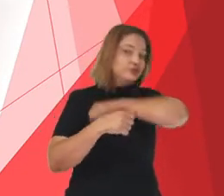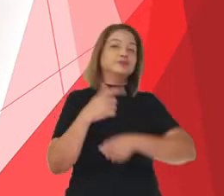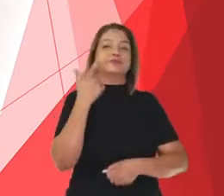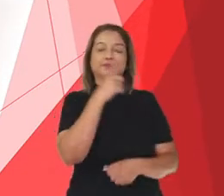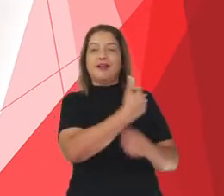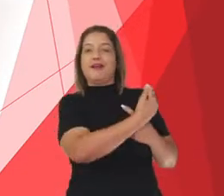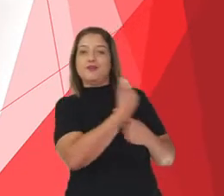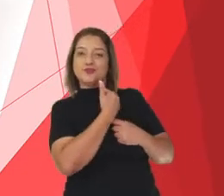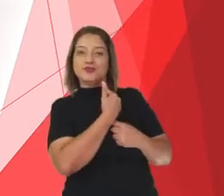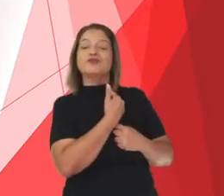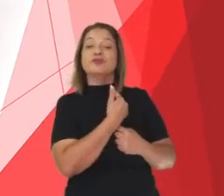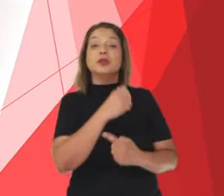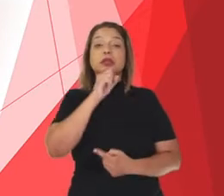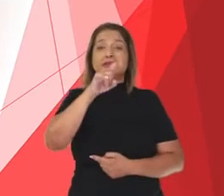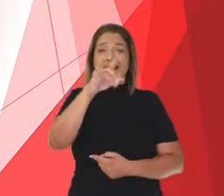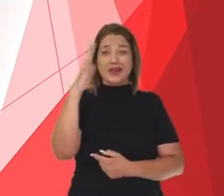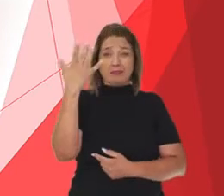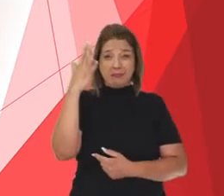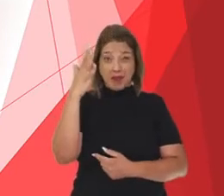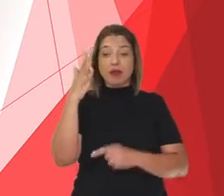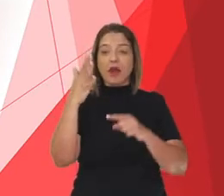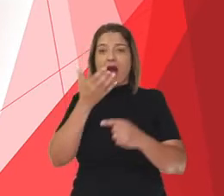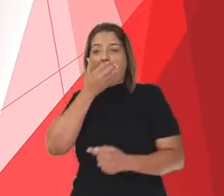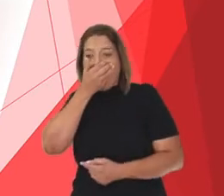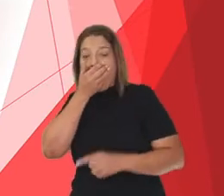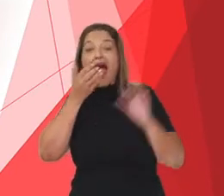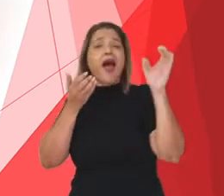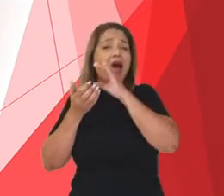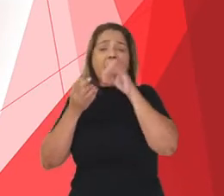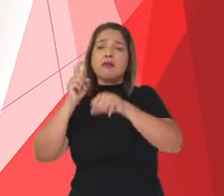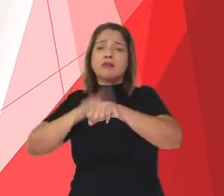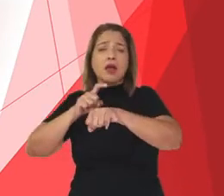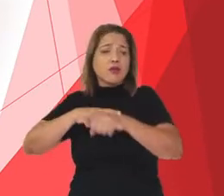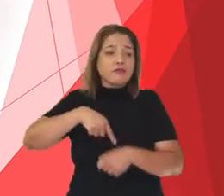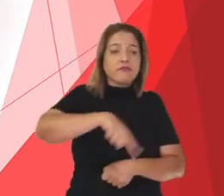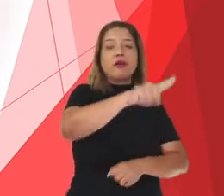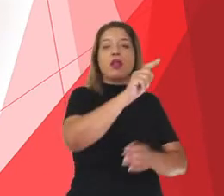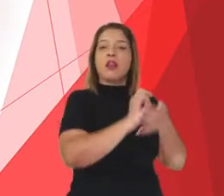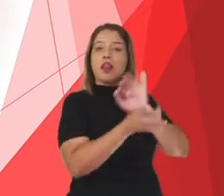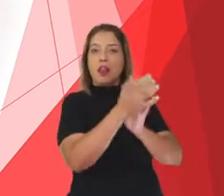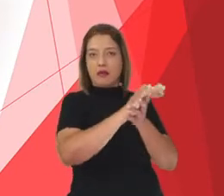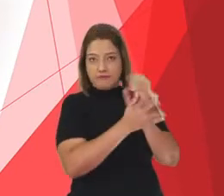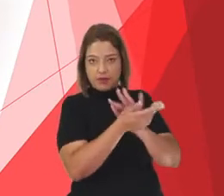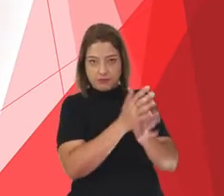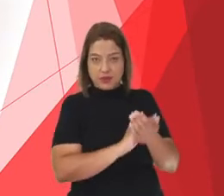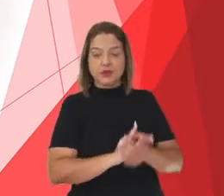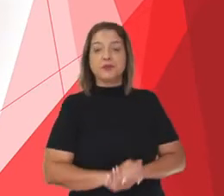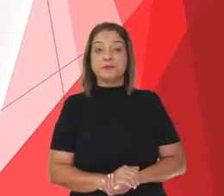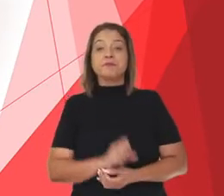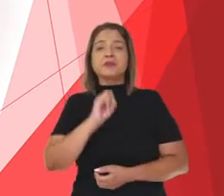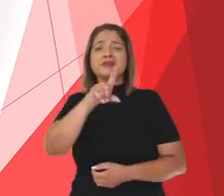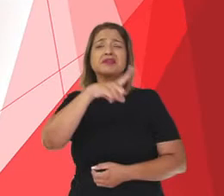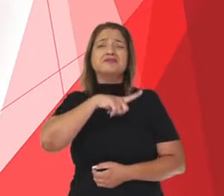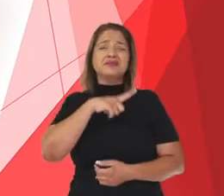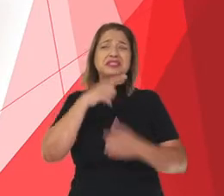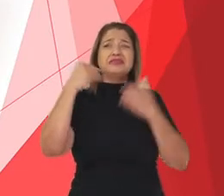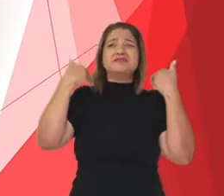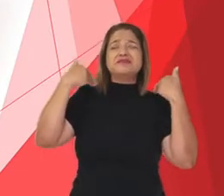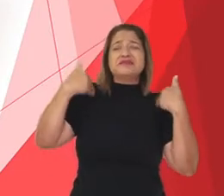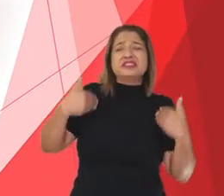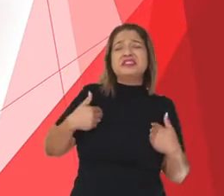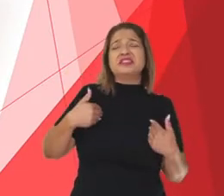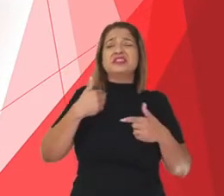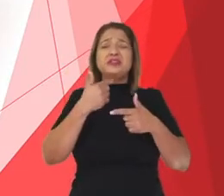Se utilizar as mãos, lave-as em seguida. E quando estiver com sintomas de